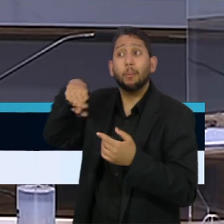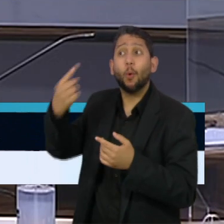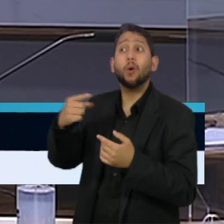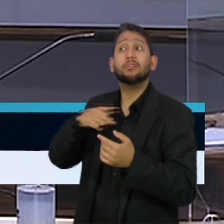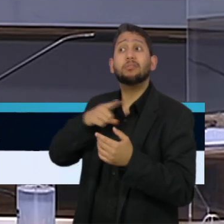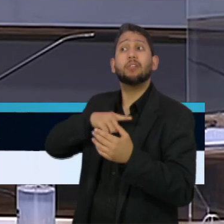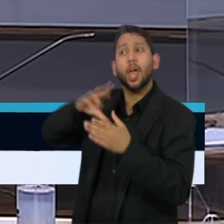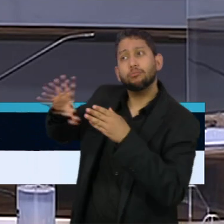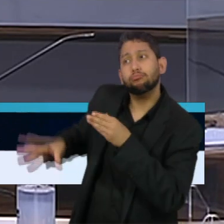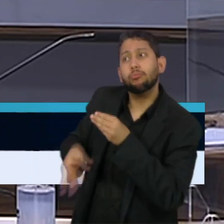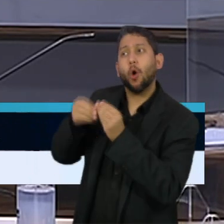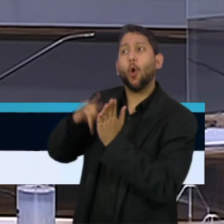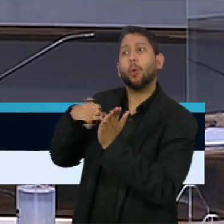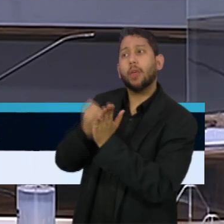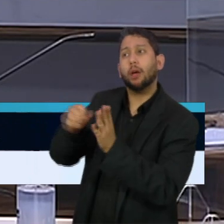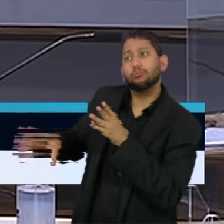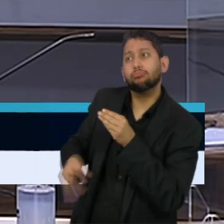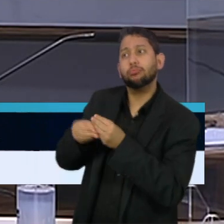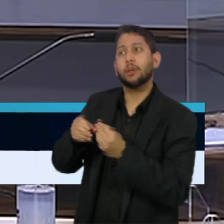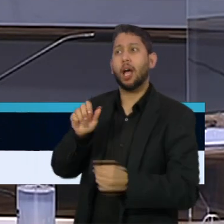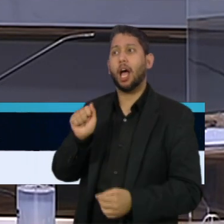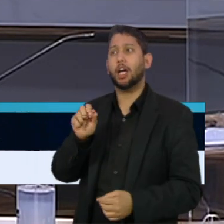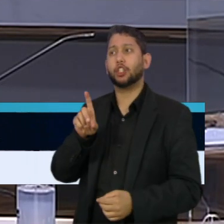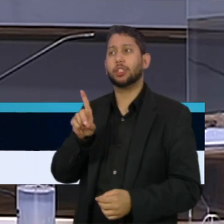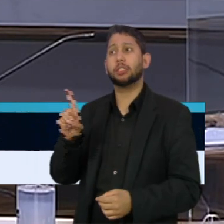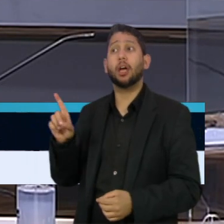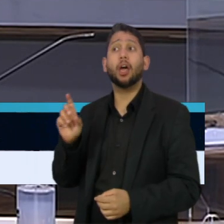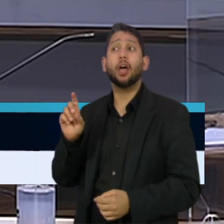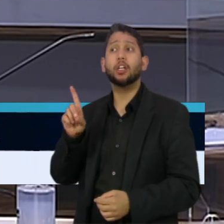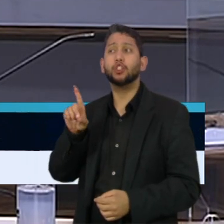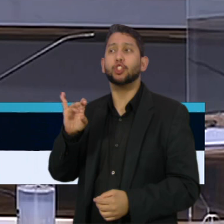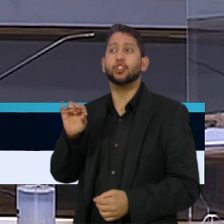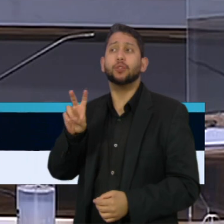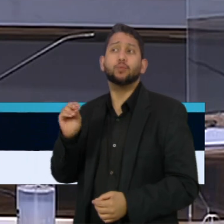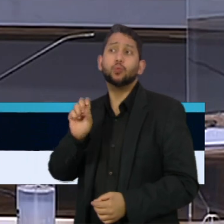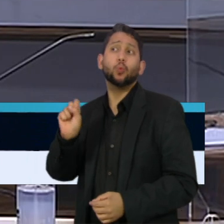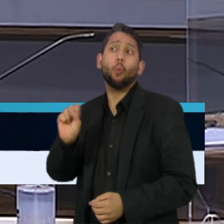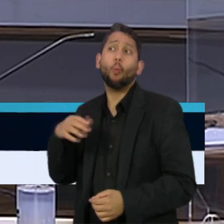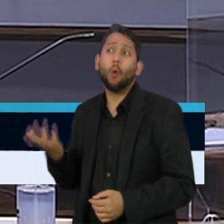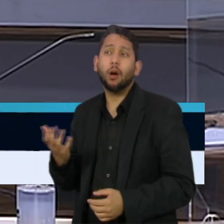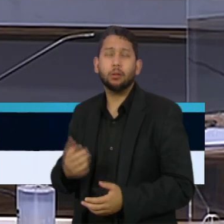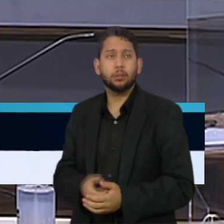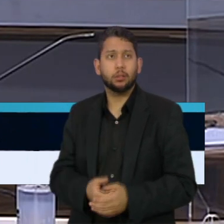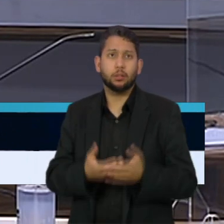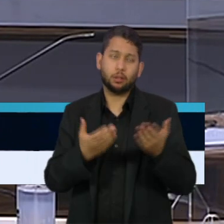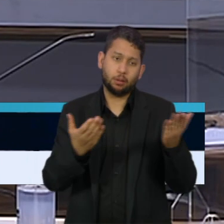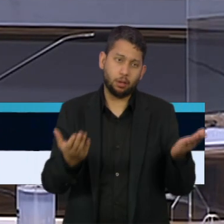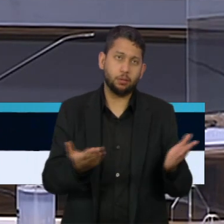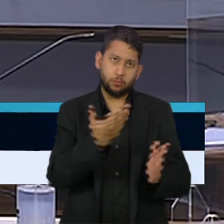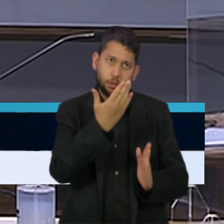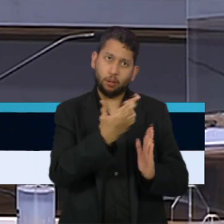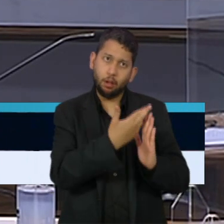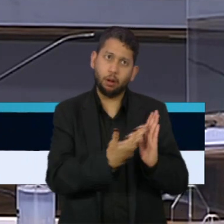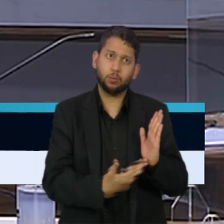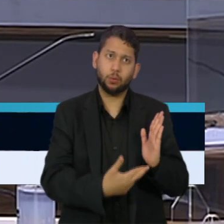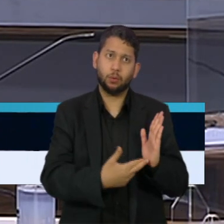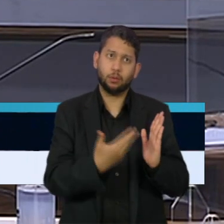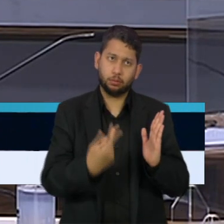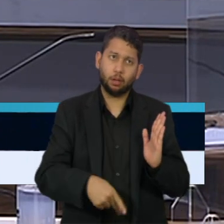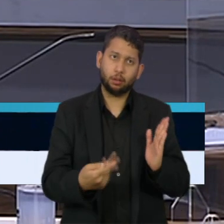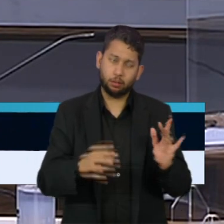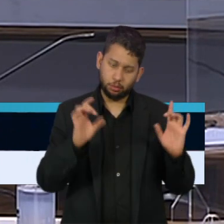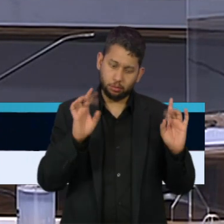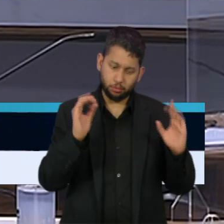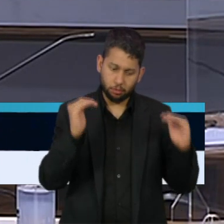abarcar essa demanda? Por favor, senhor relator, excelência,